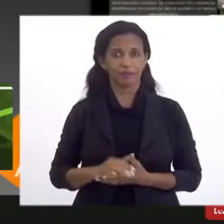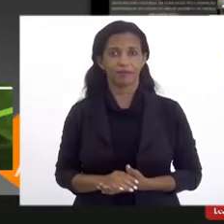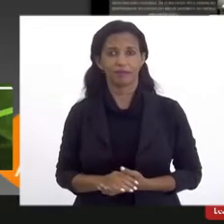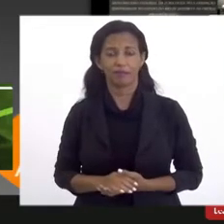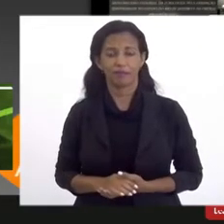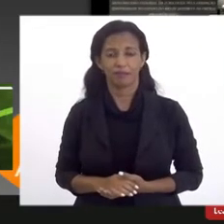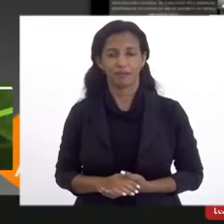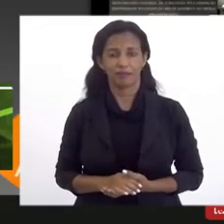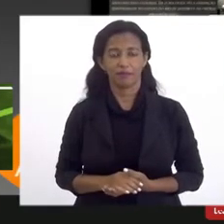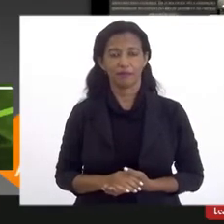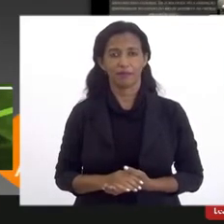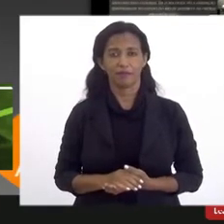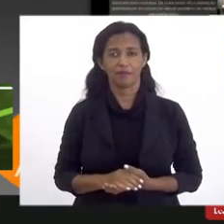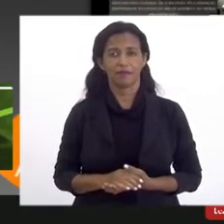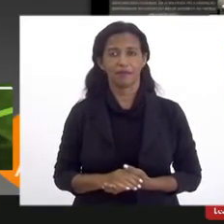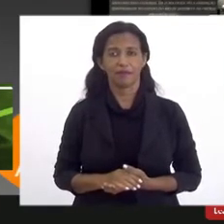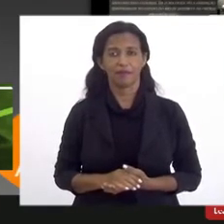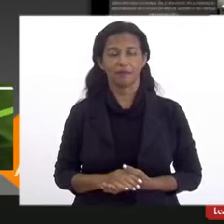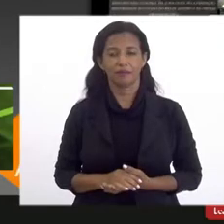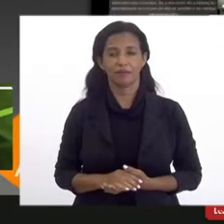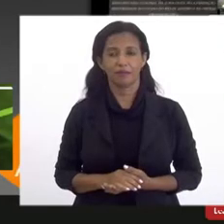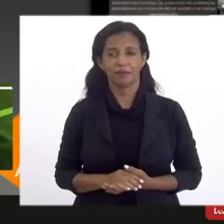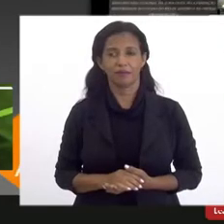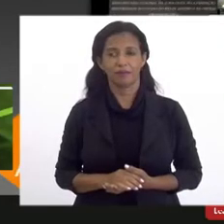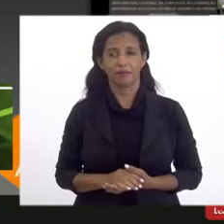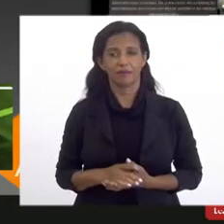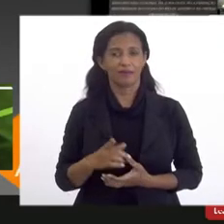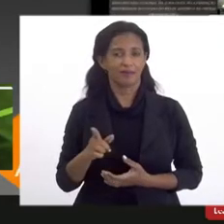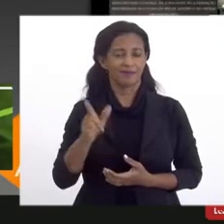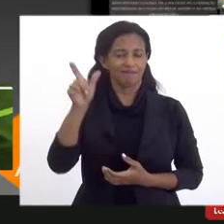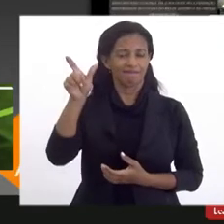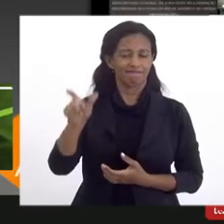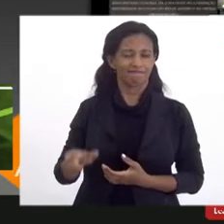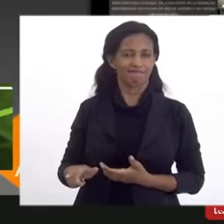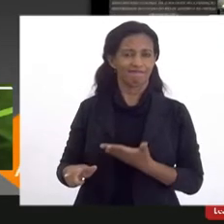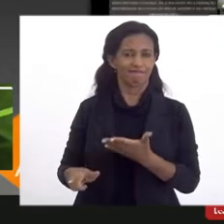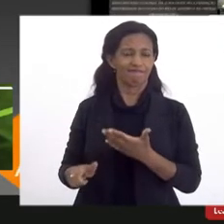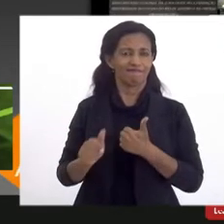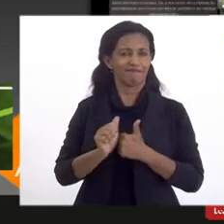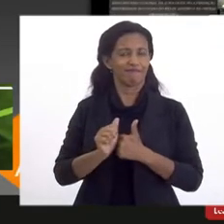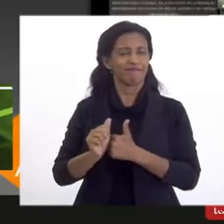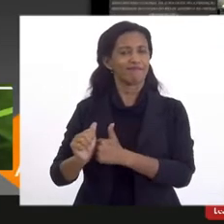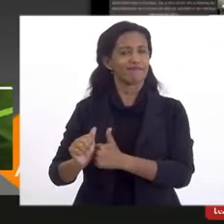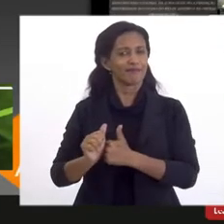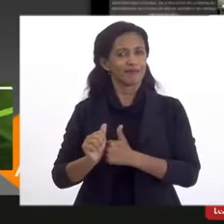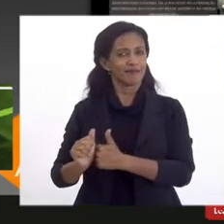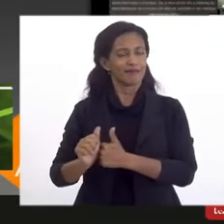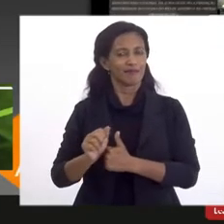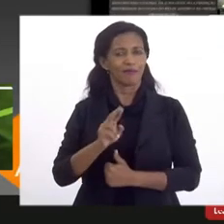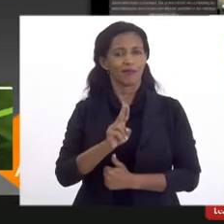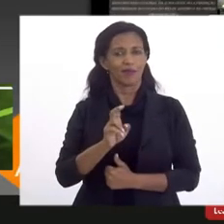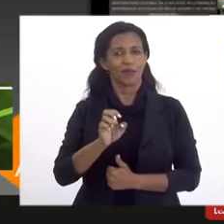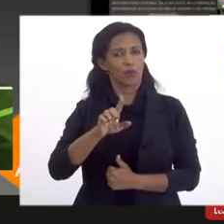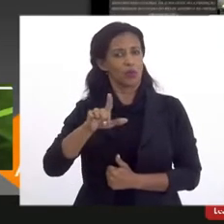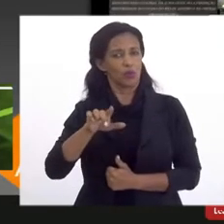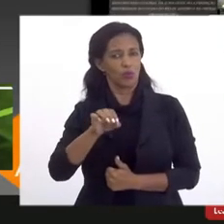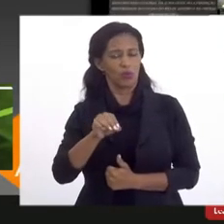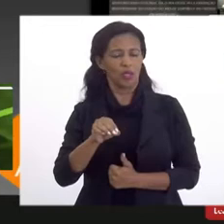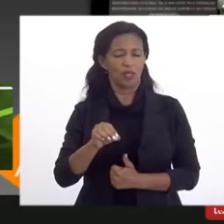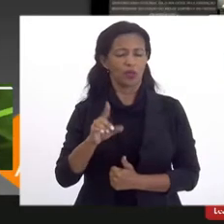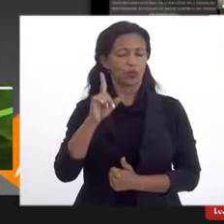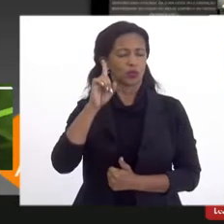é uma figura que tem acompanhado a UESO